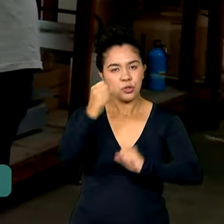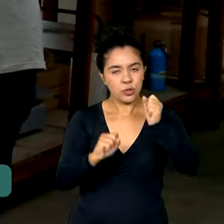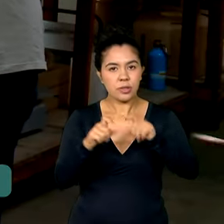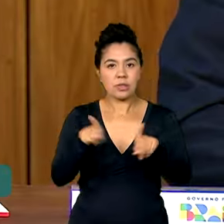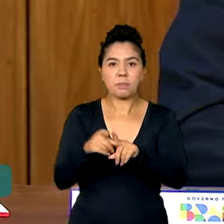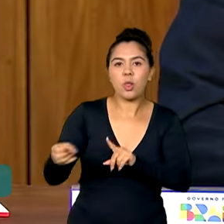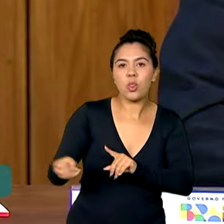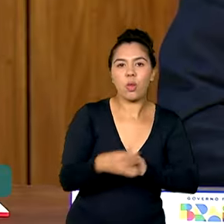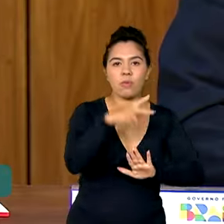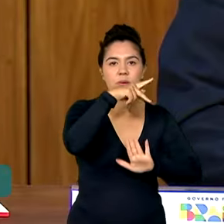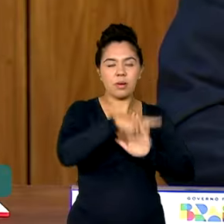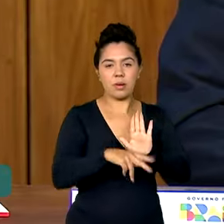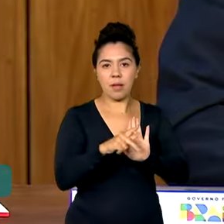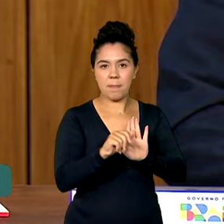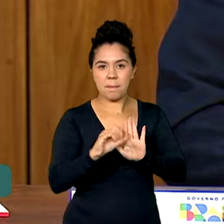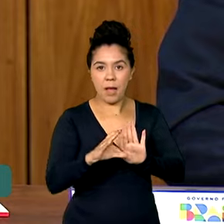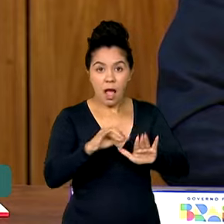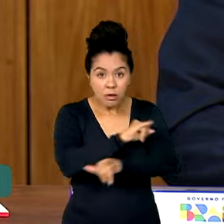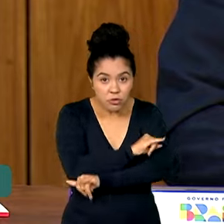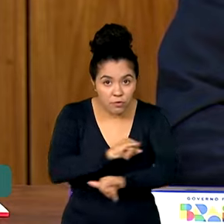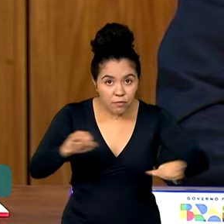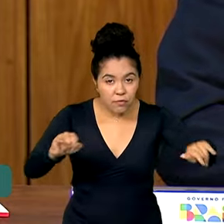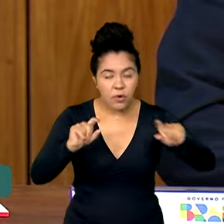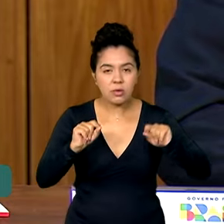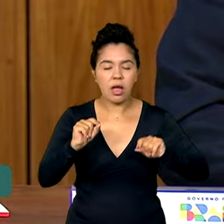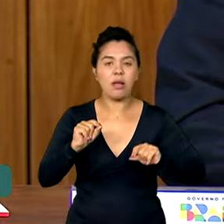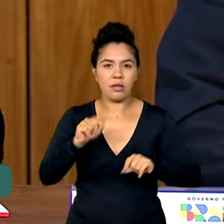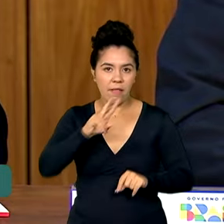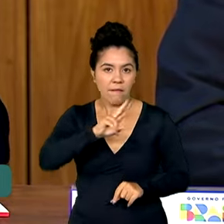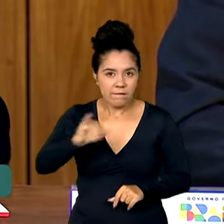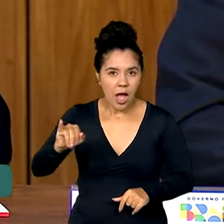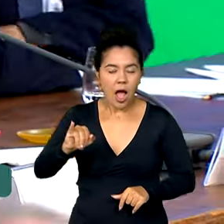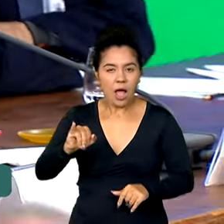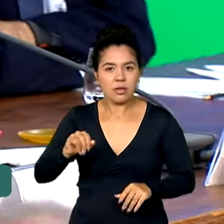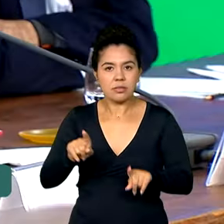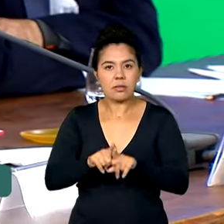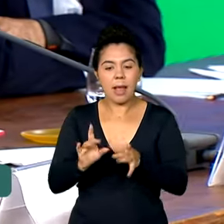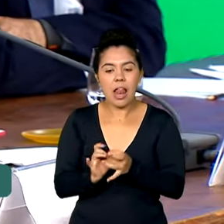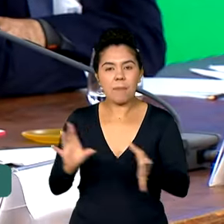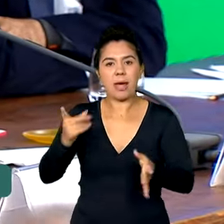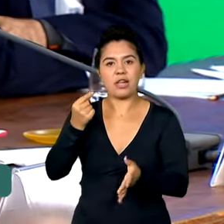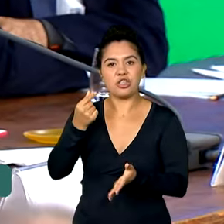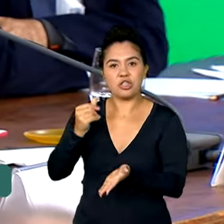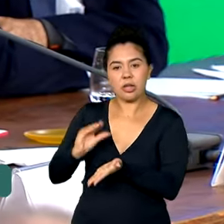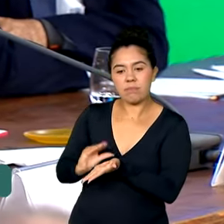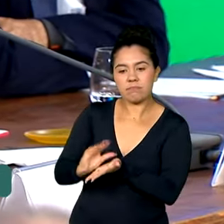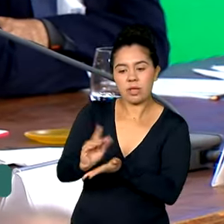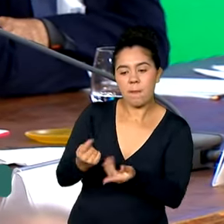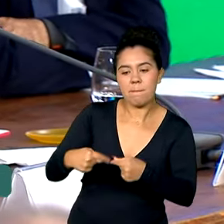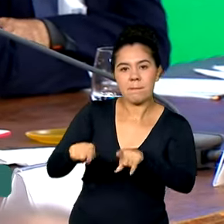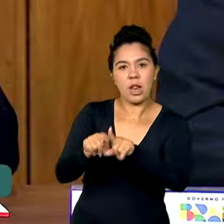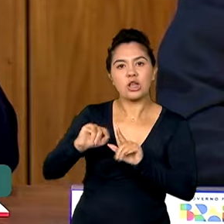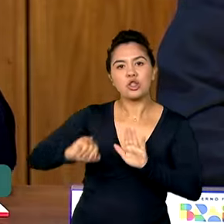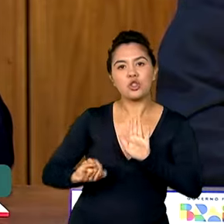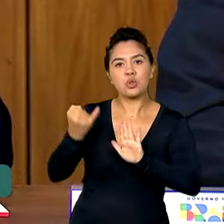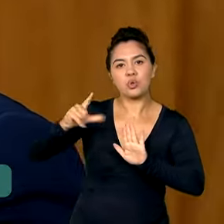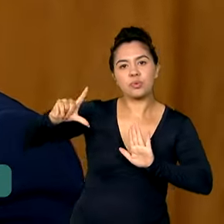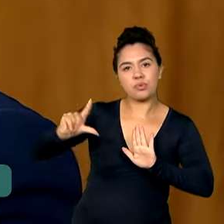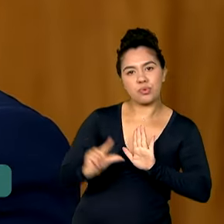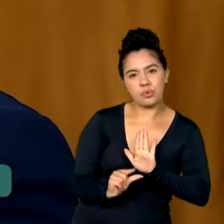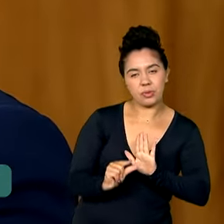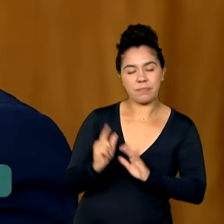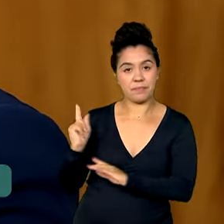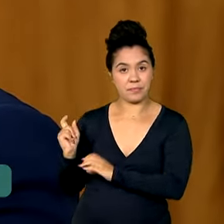PAC. E anunciou que em breve será disponibilizado crédito para a indústria com juros mais baratos. Os